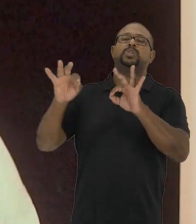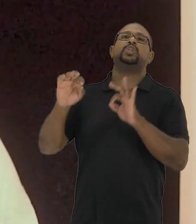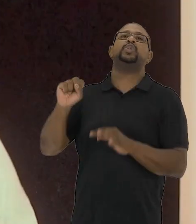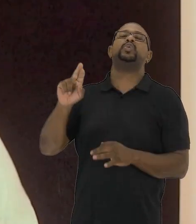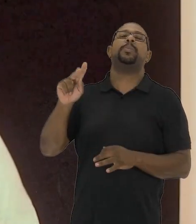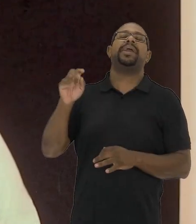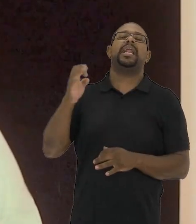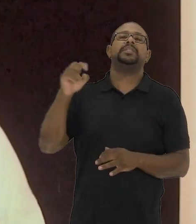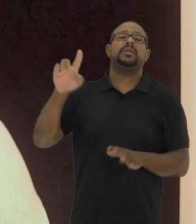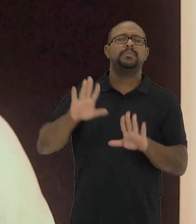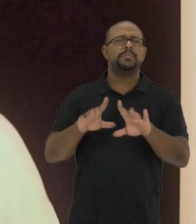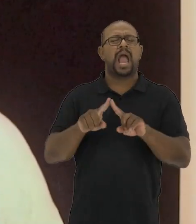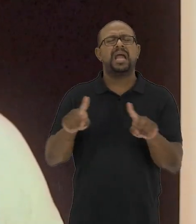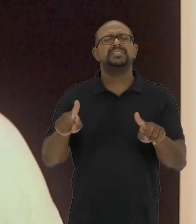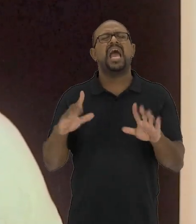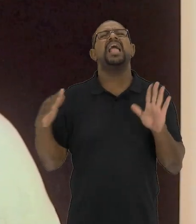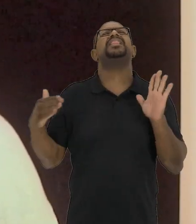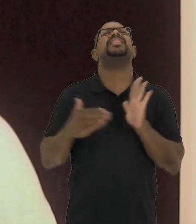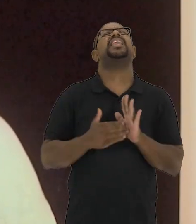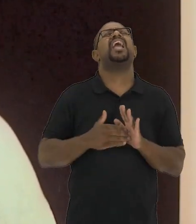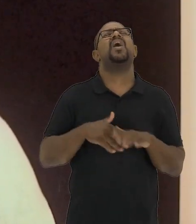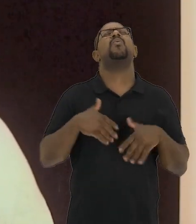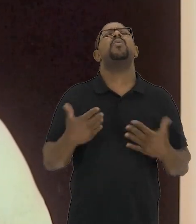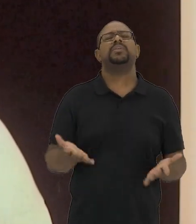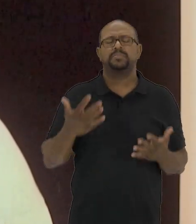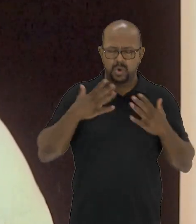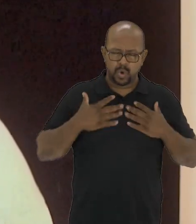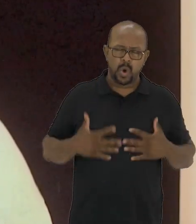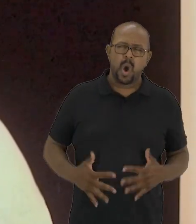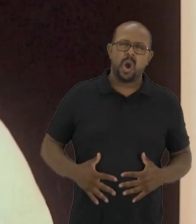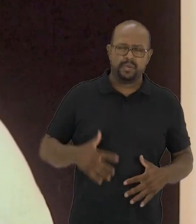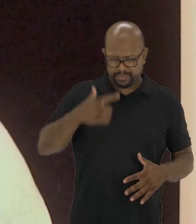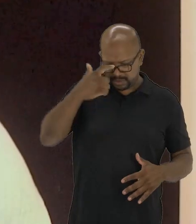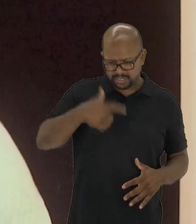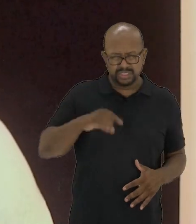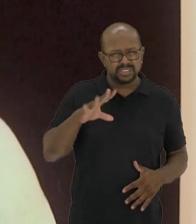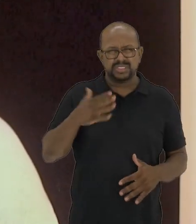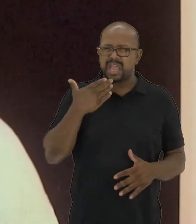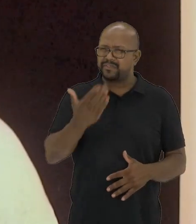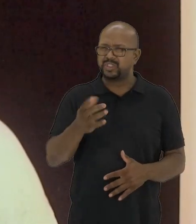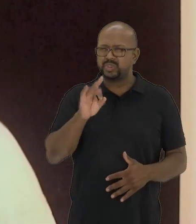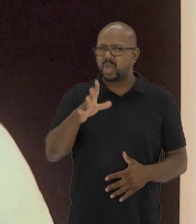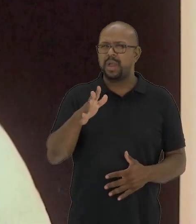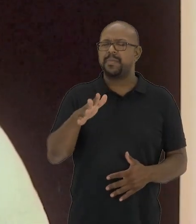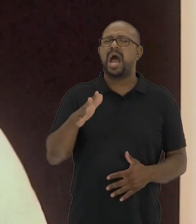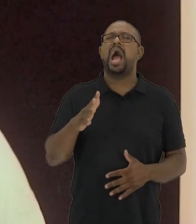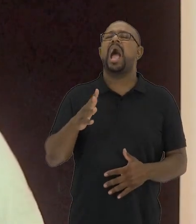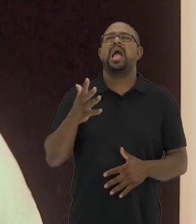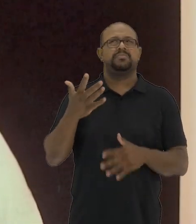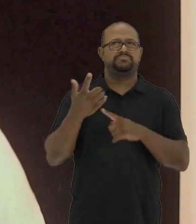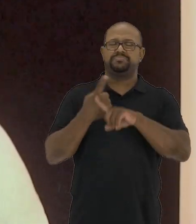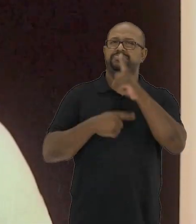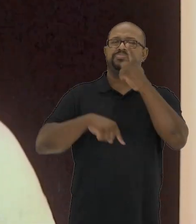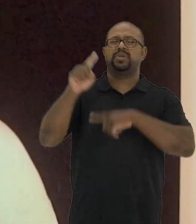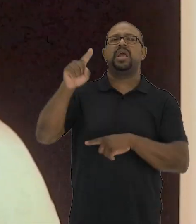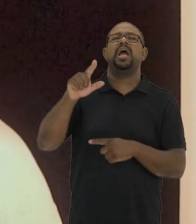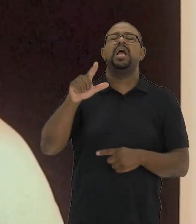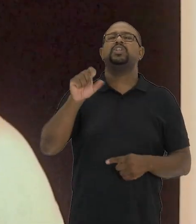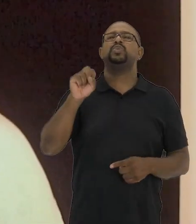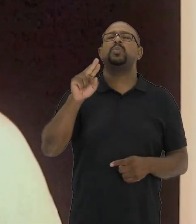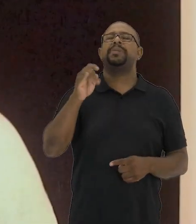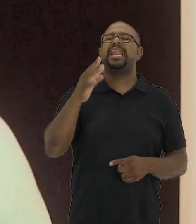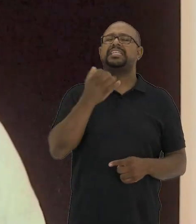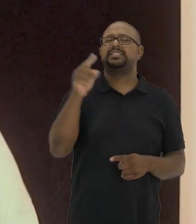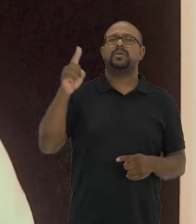ou superação. Mas até onde o meu corpo serve ao outro? Como lição de superação. Na